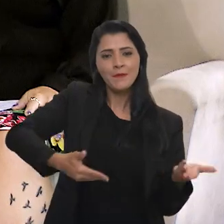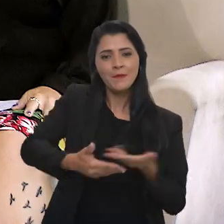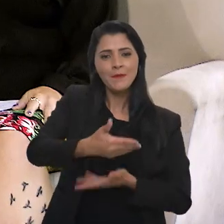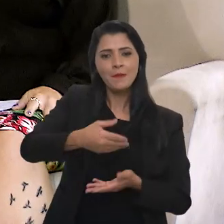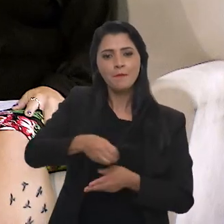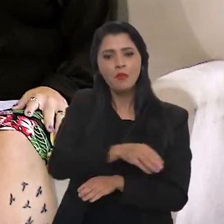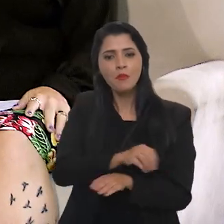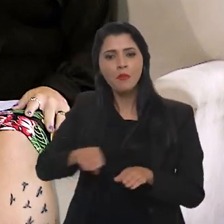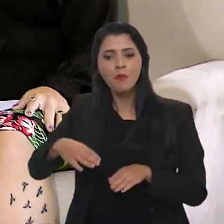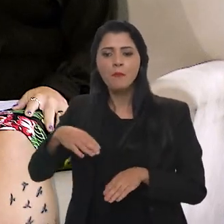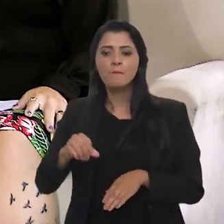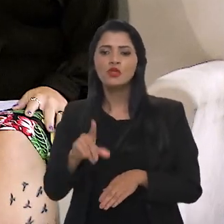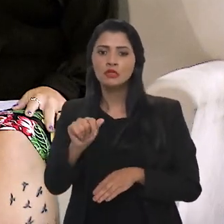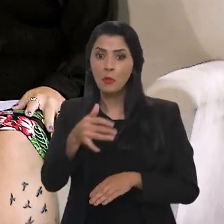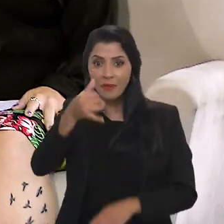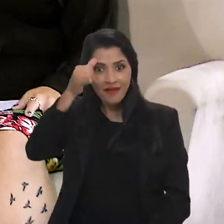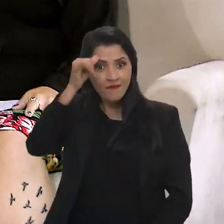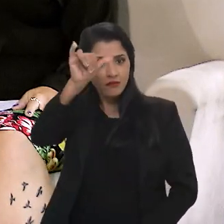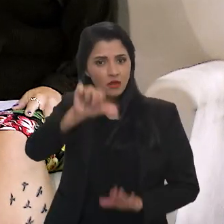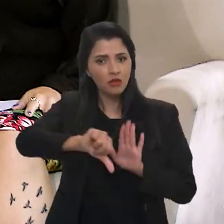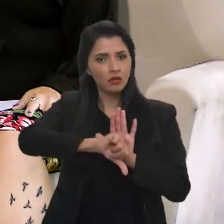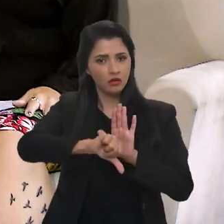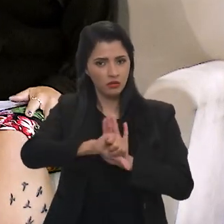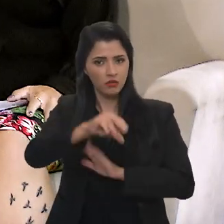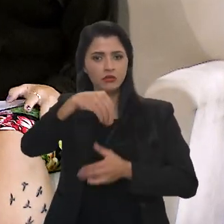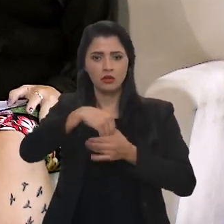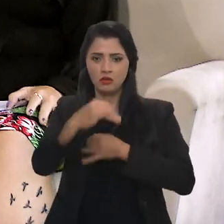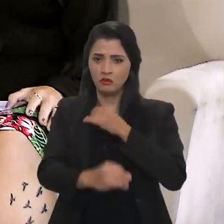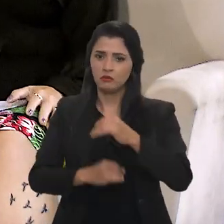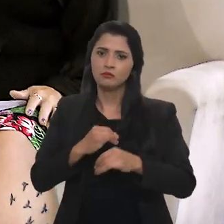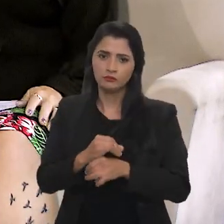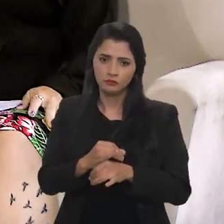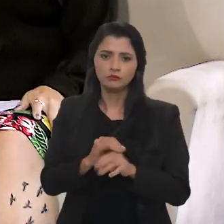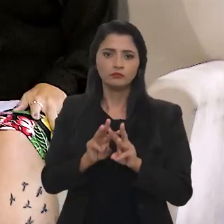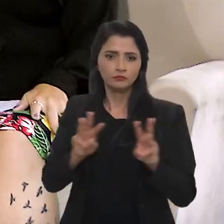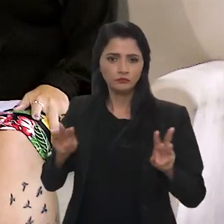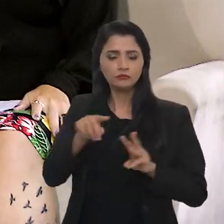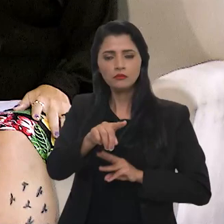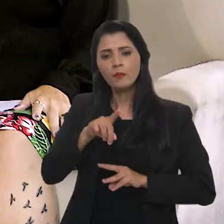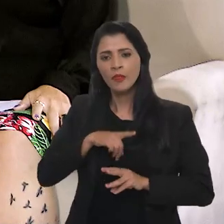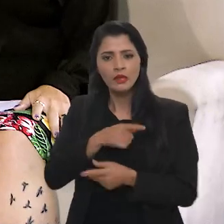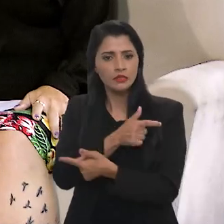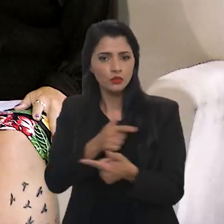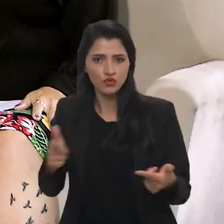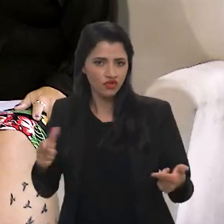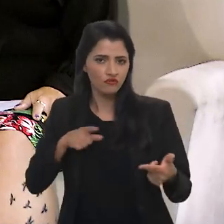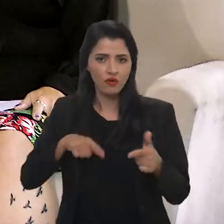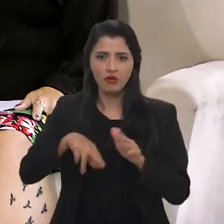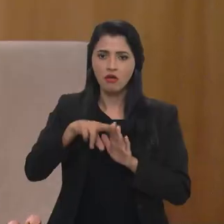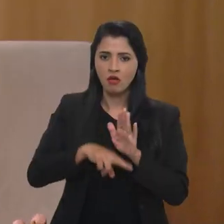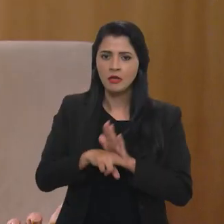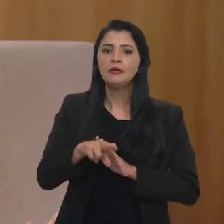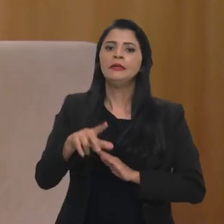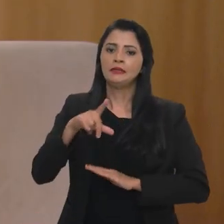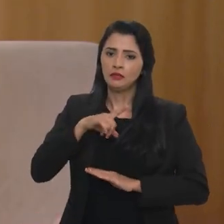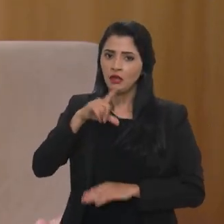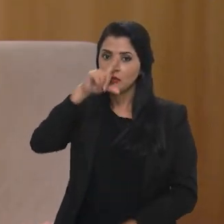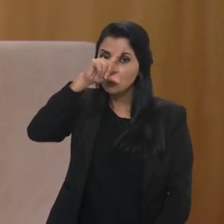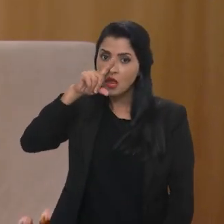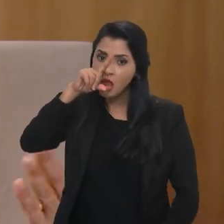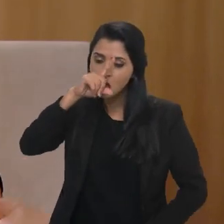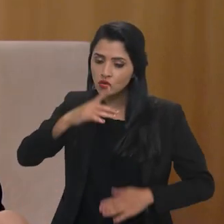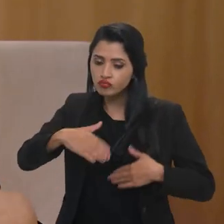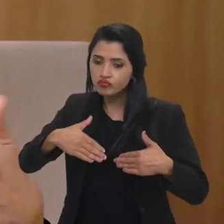evitar o cometimento de crimes, que hoje, sem esses mecanismos, a gente fala que a gente tem riscos